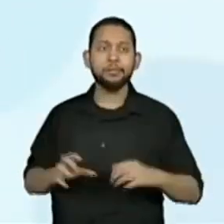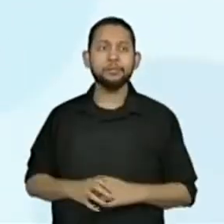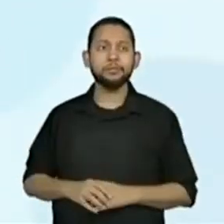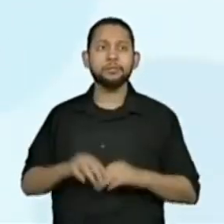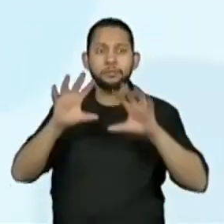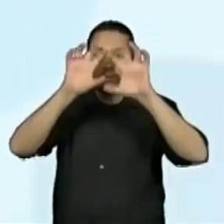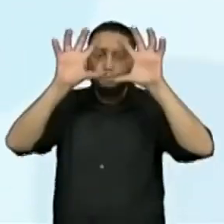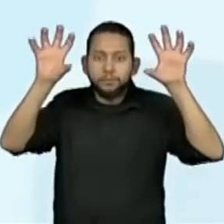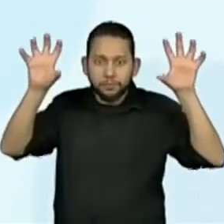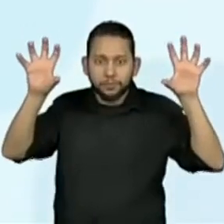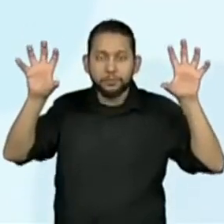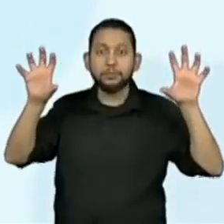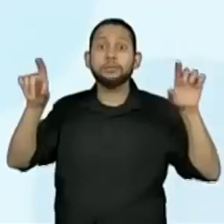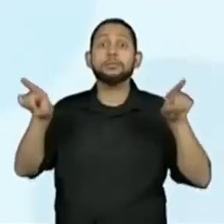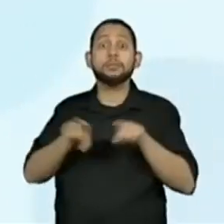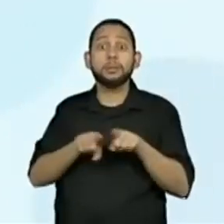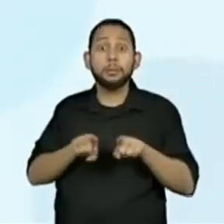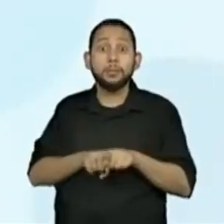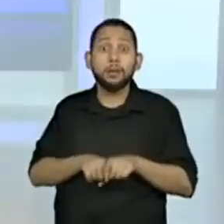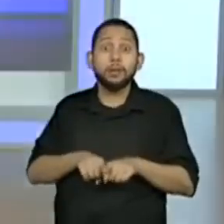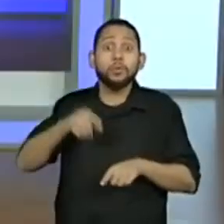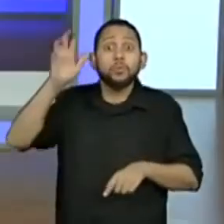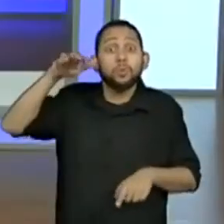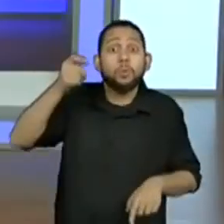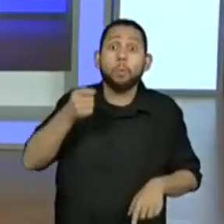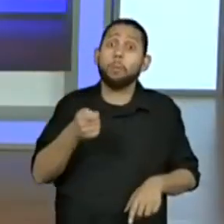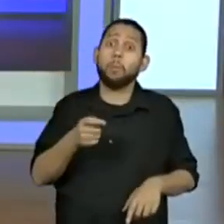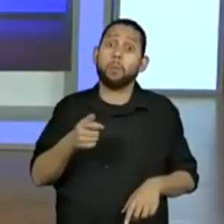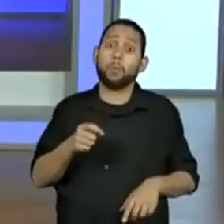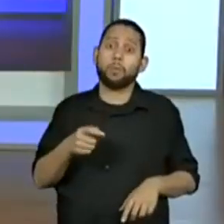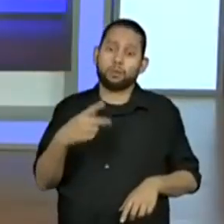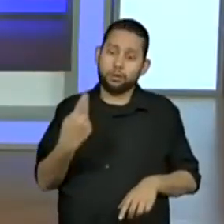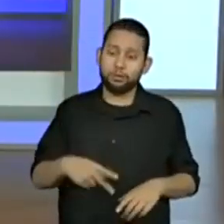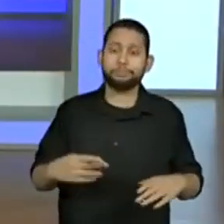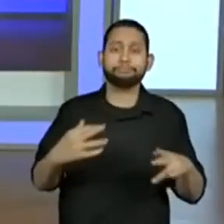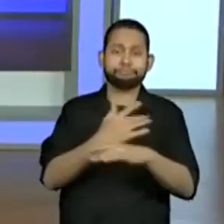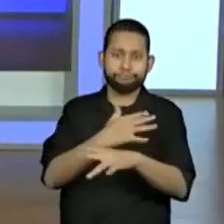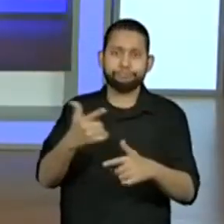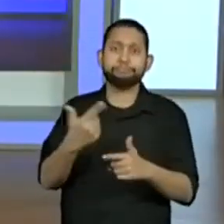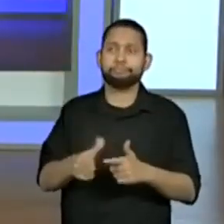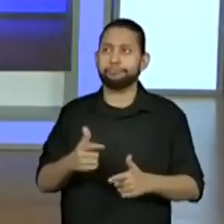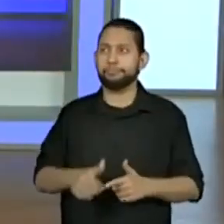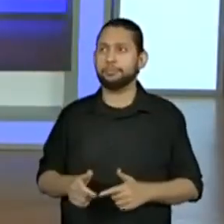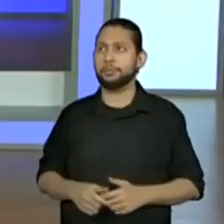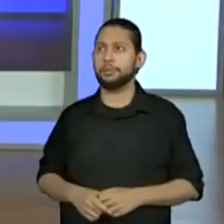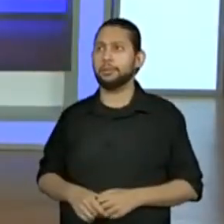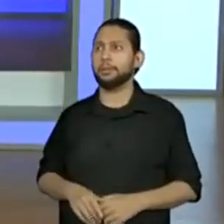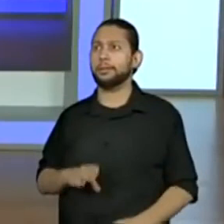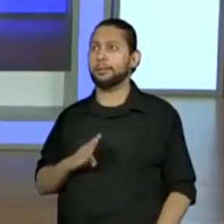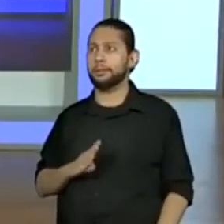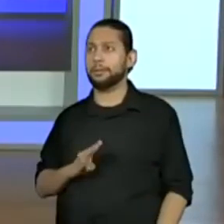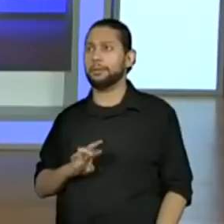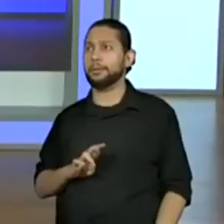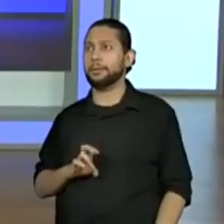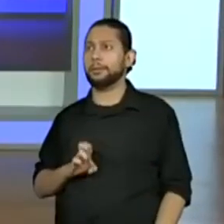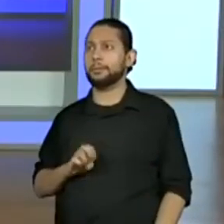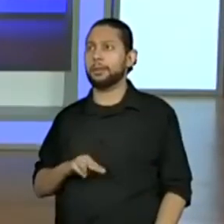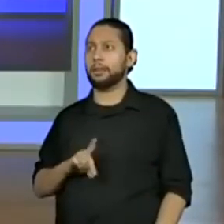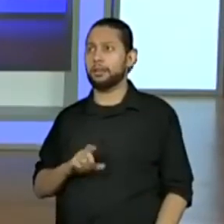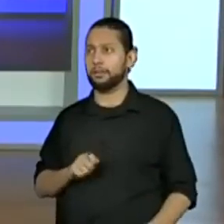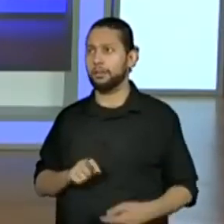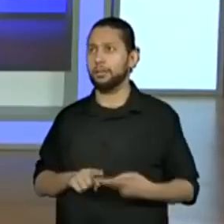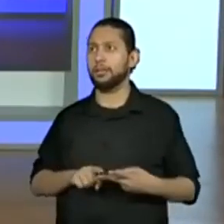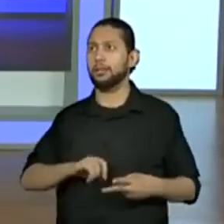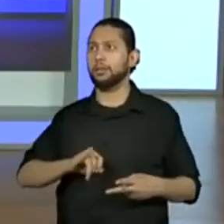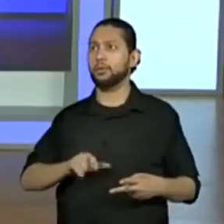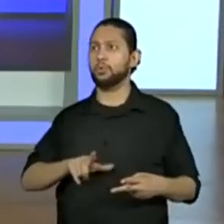poluição e baixa umidade do ar. Problemas da cidade, Brenda, Frederico, Isabela, Júlia,